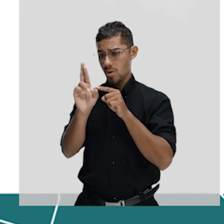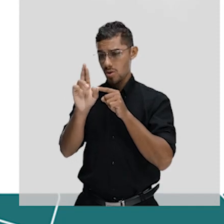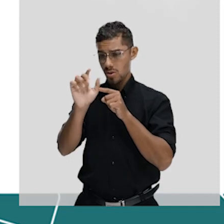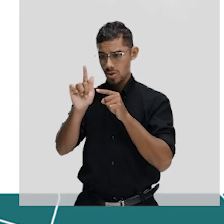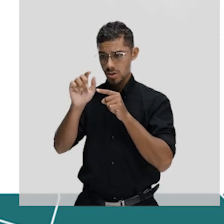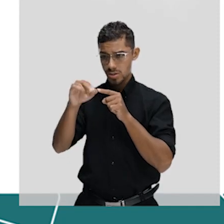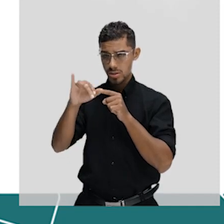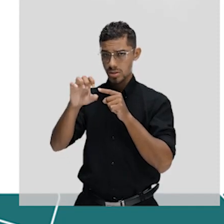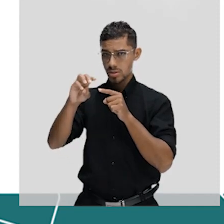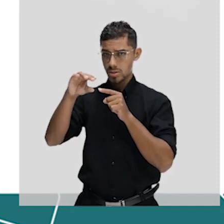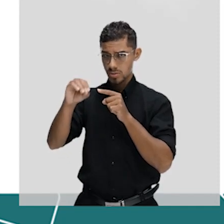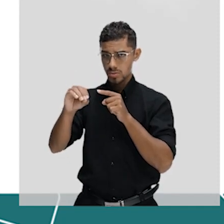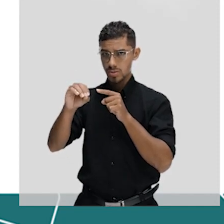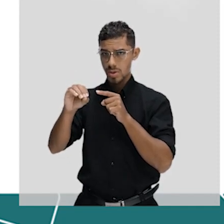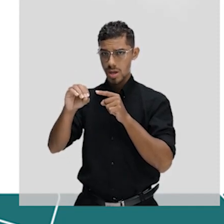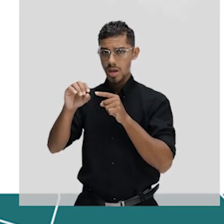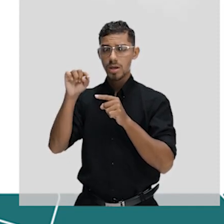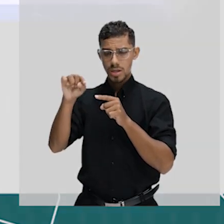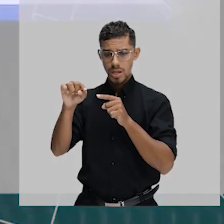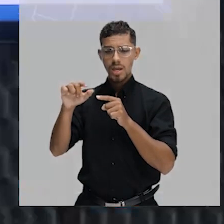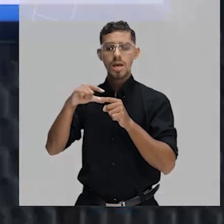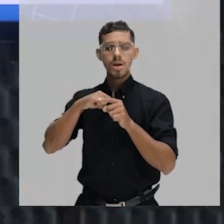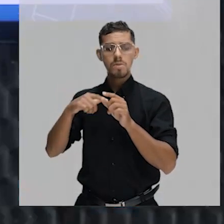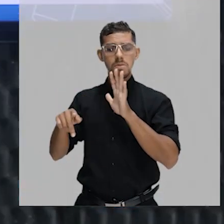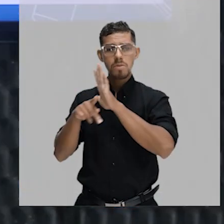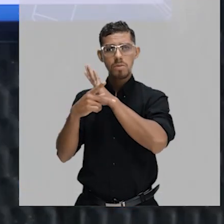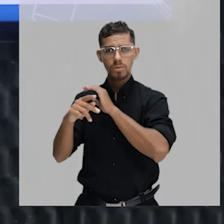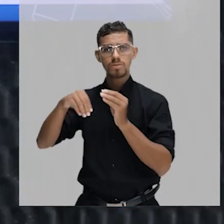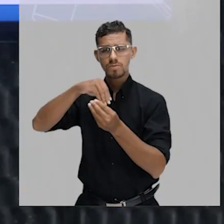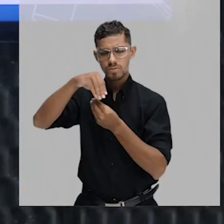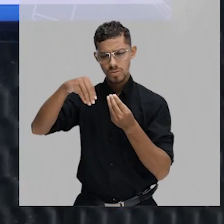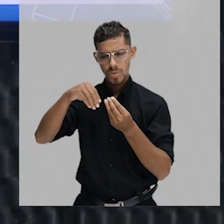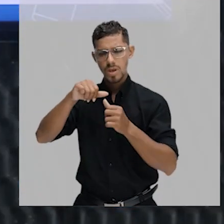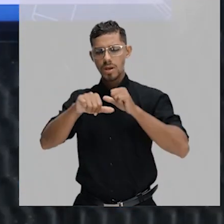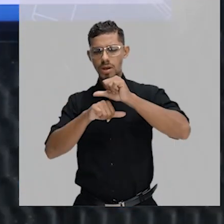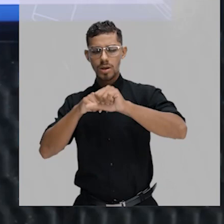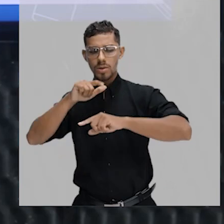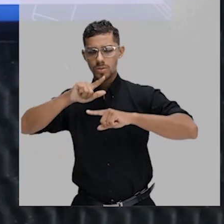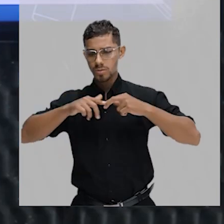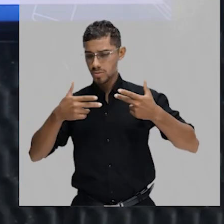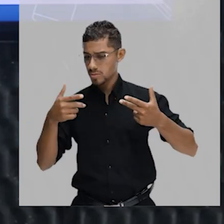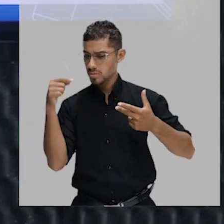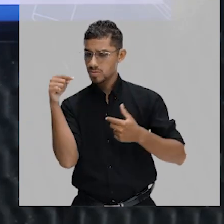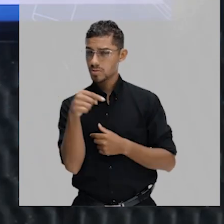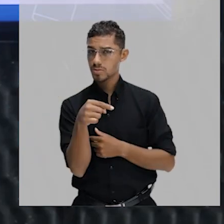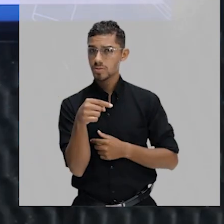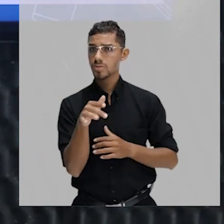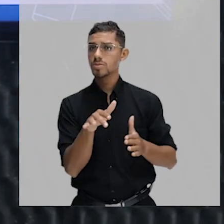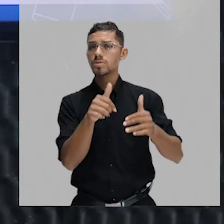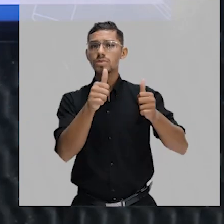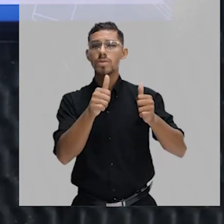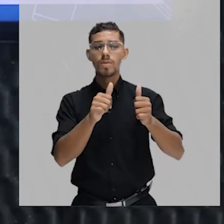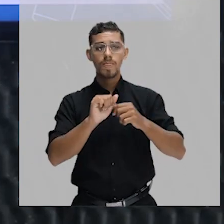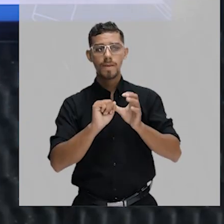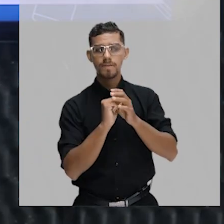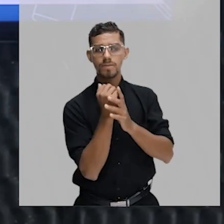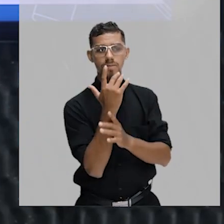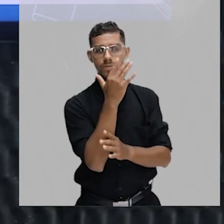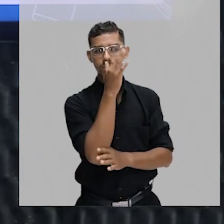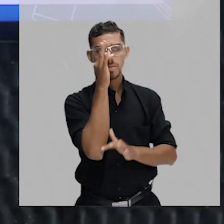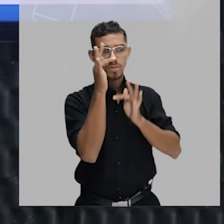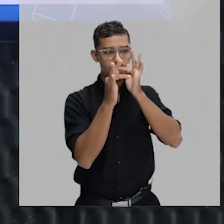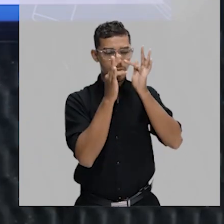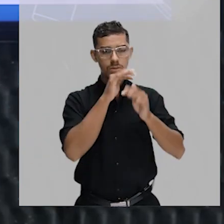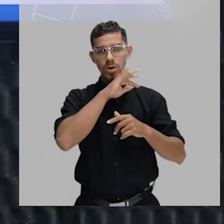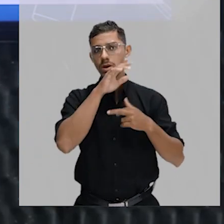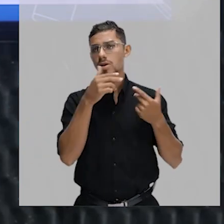substâncias desses organismos para produzir ou modificar um produto. Melhoramento de plantas ou animais.